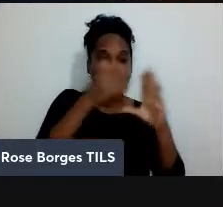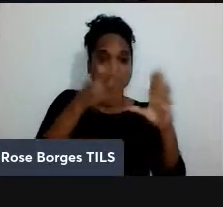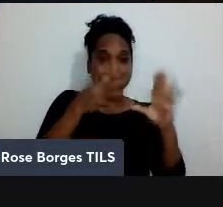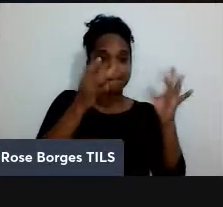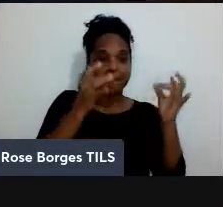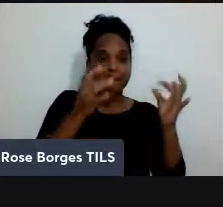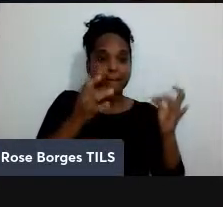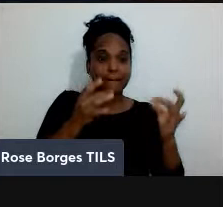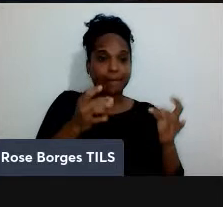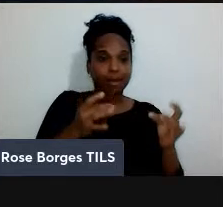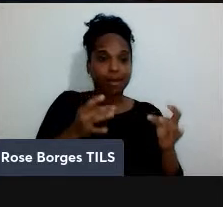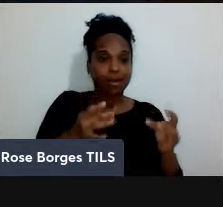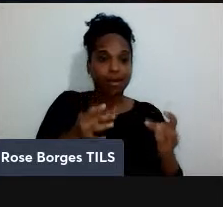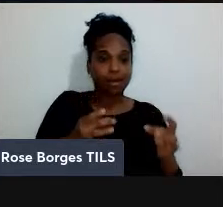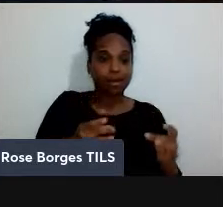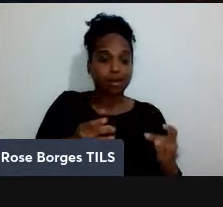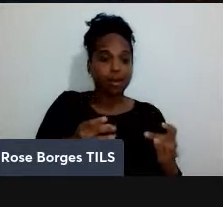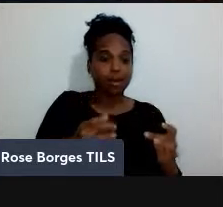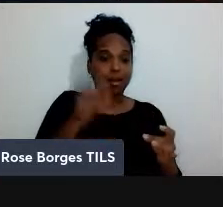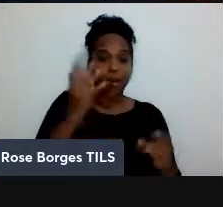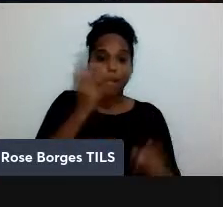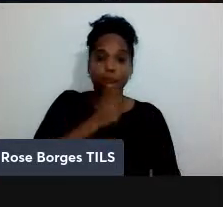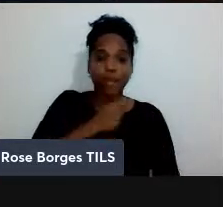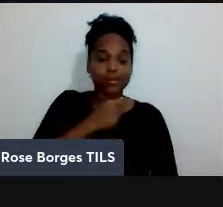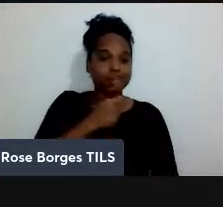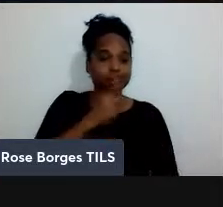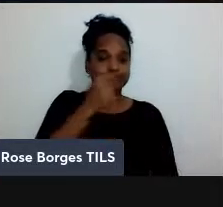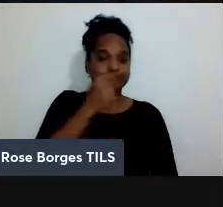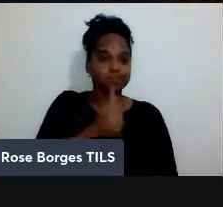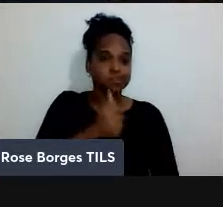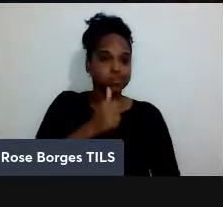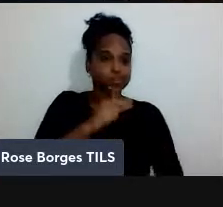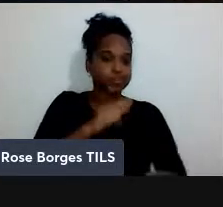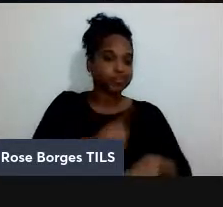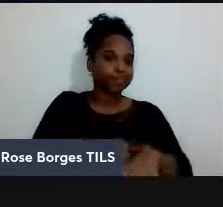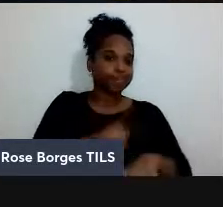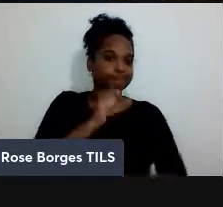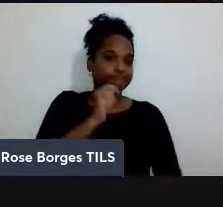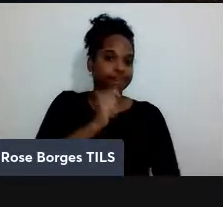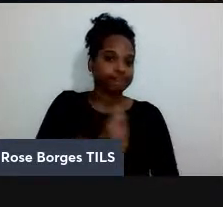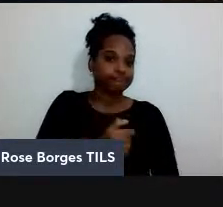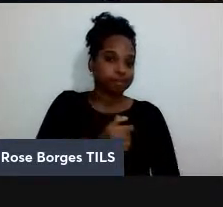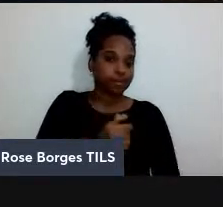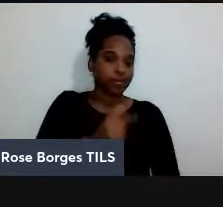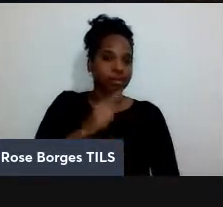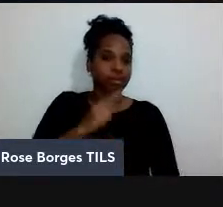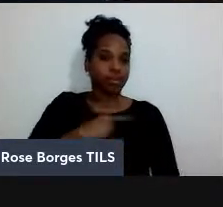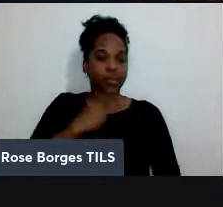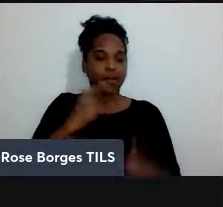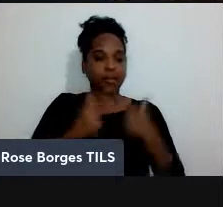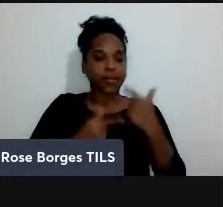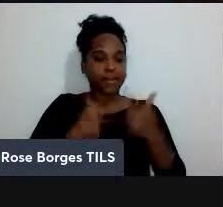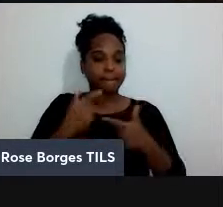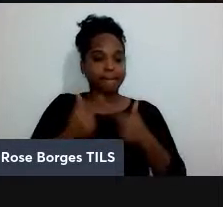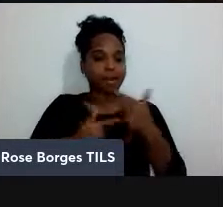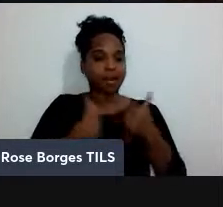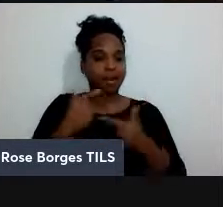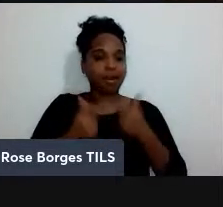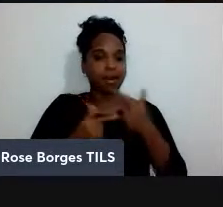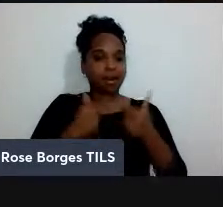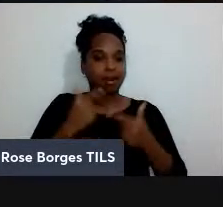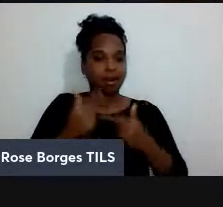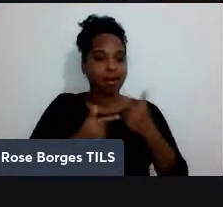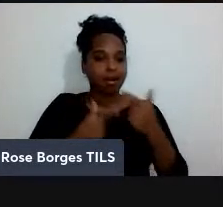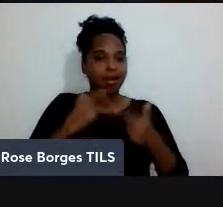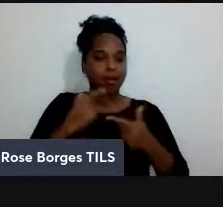quase que instantaneamente então eu tenho todo o trabalho de construir essa máquina mas as propriedades quânticas que vão me